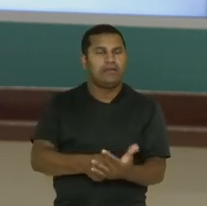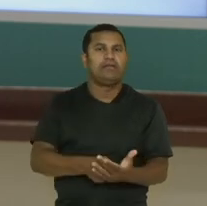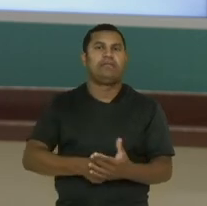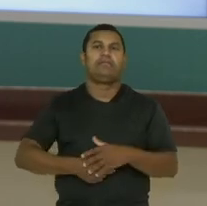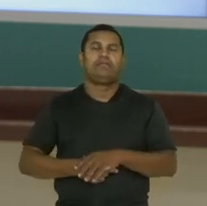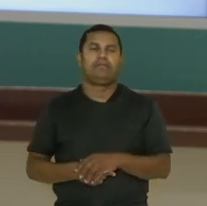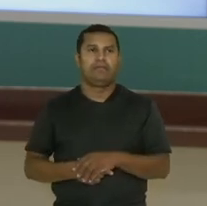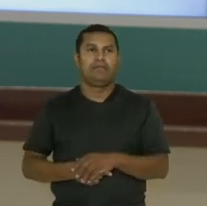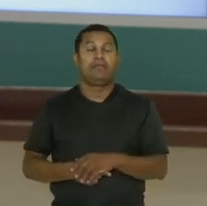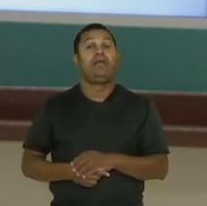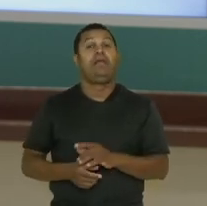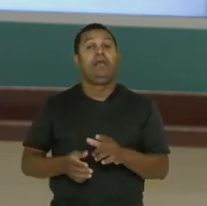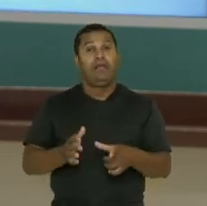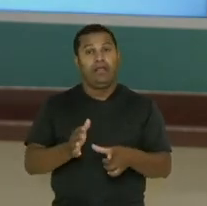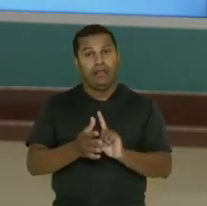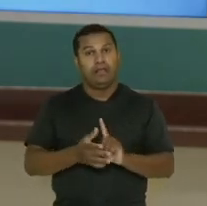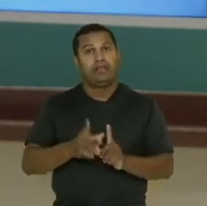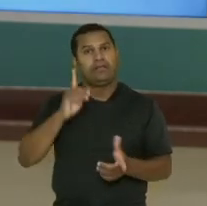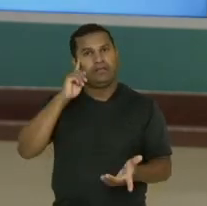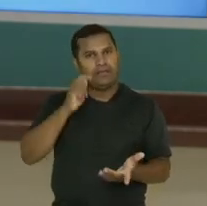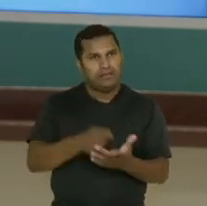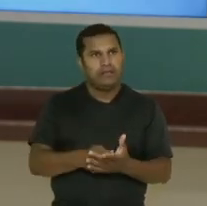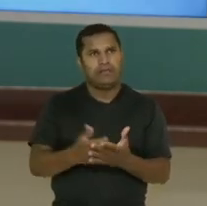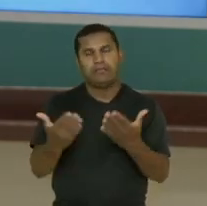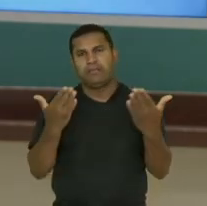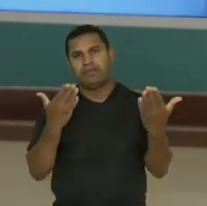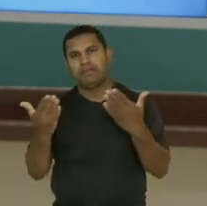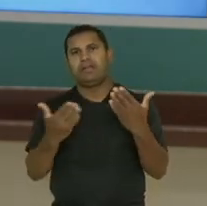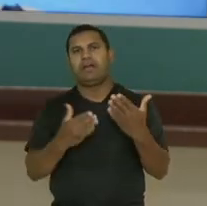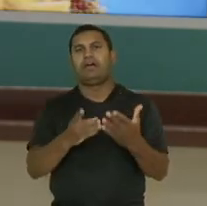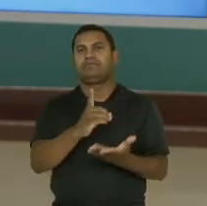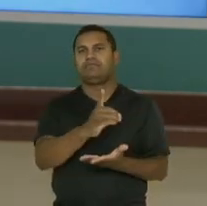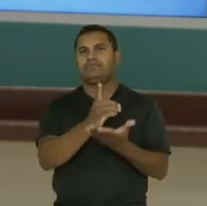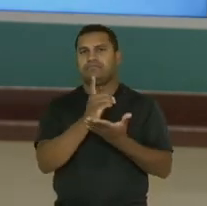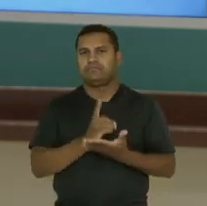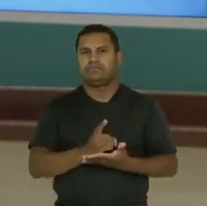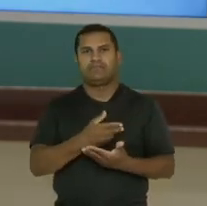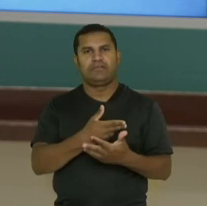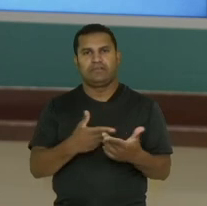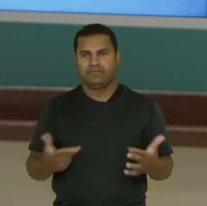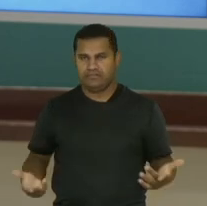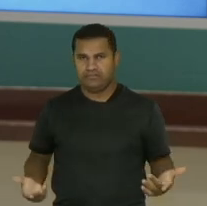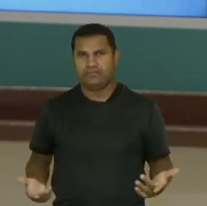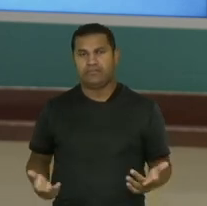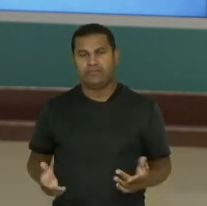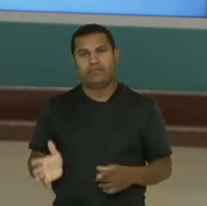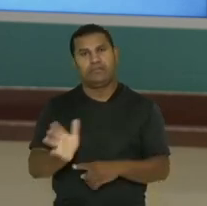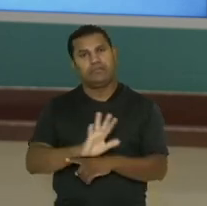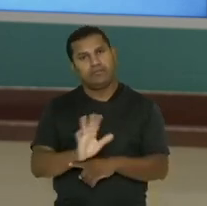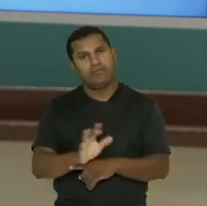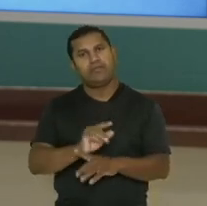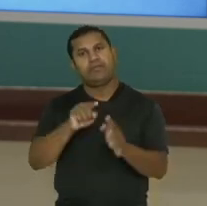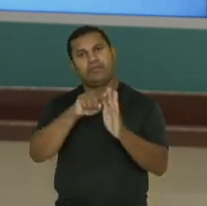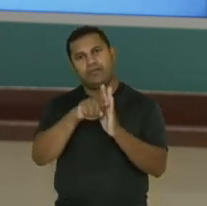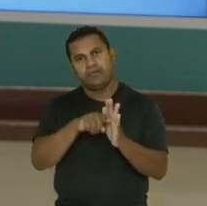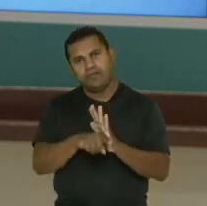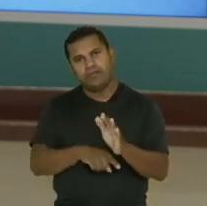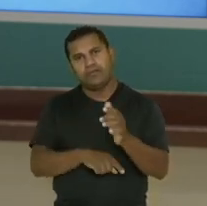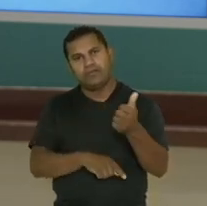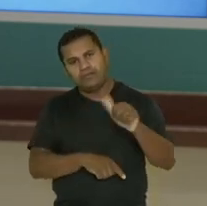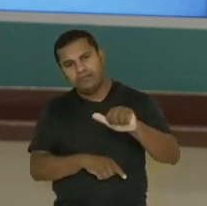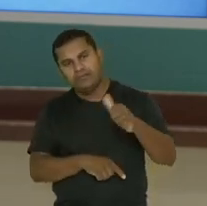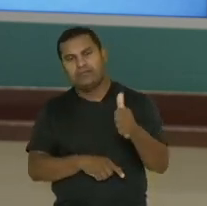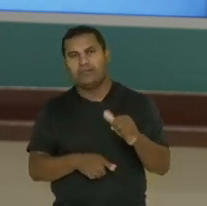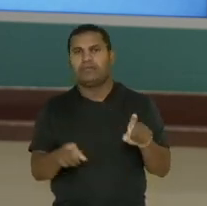Você vai decidir baseado nesses dados, ok? Nesse vídeo nós falamos sobre análise e interpretação de dados.